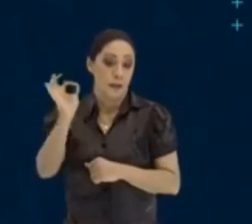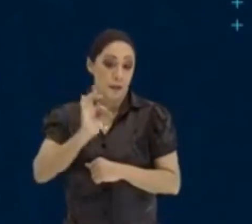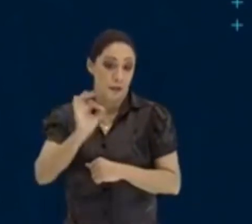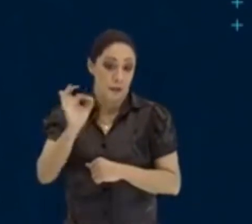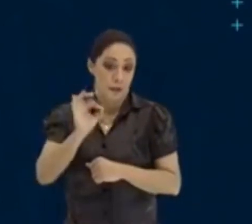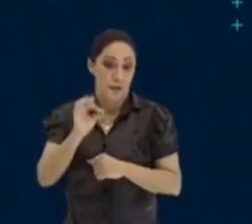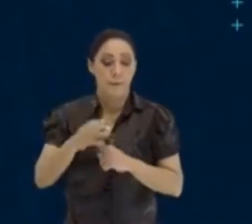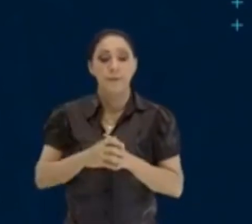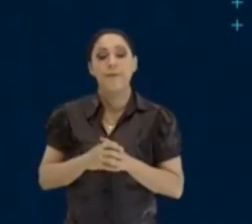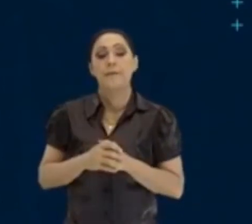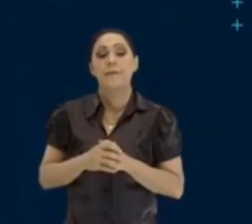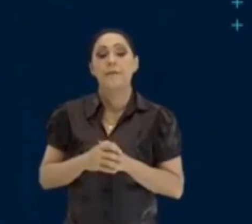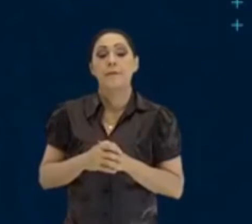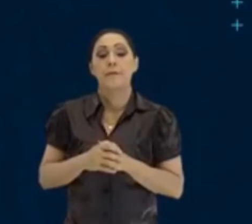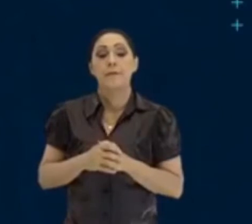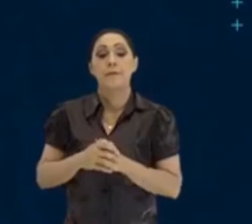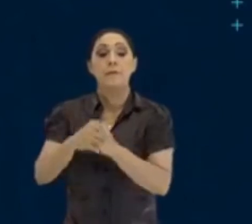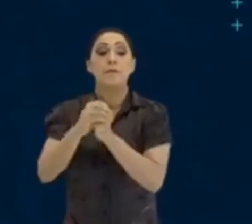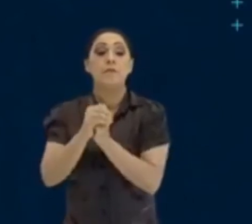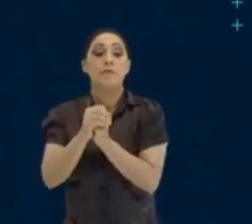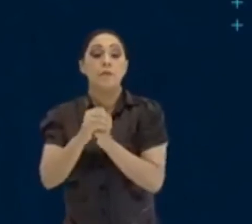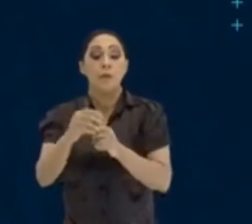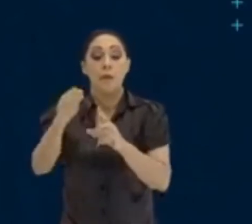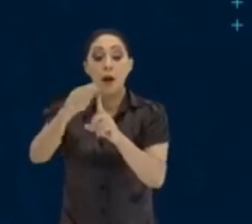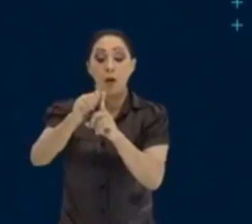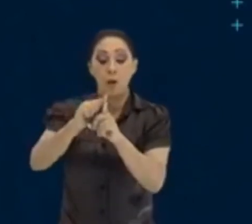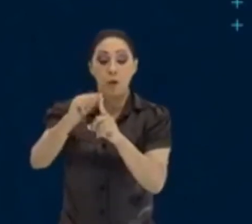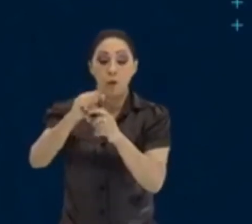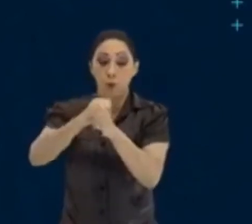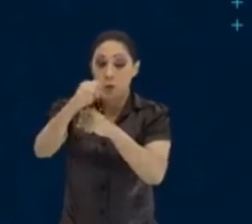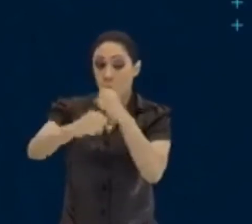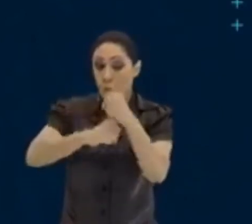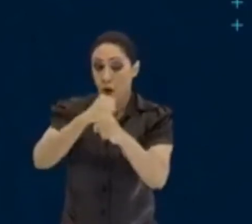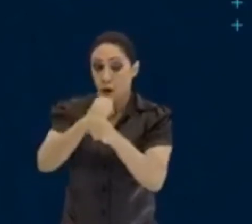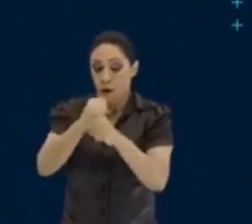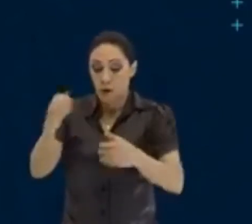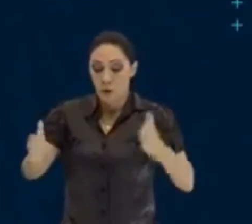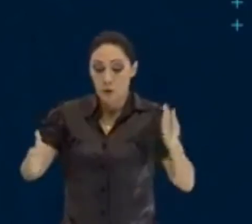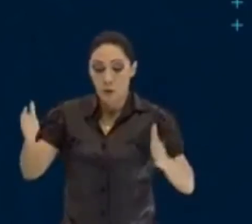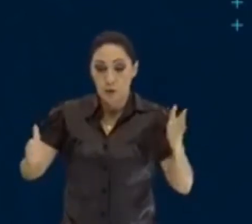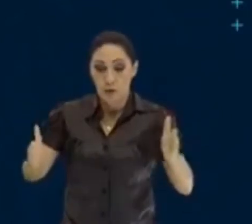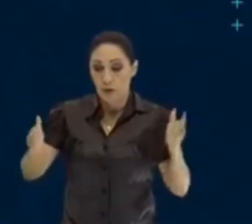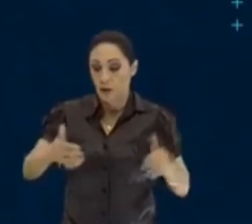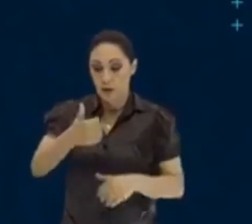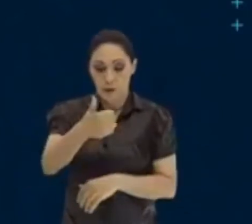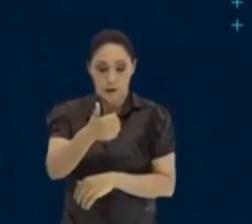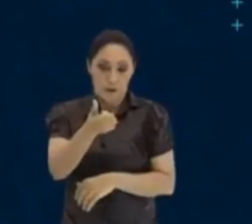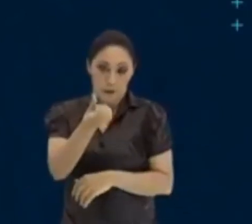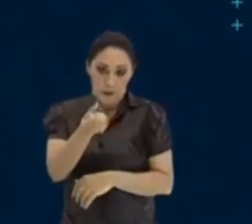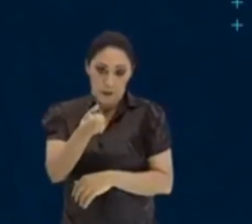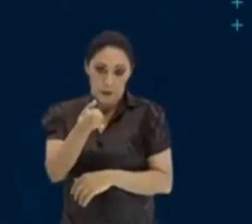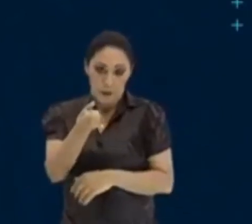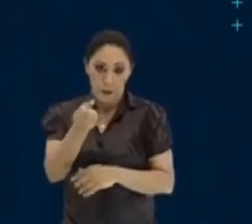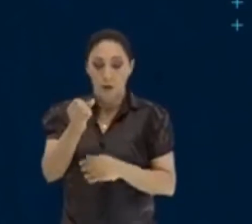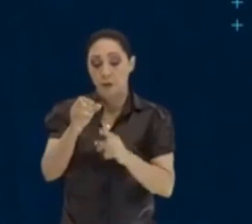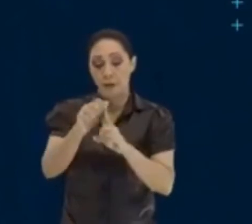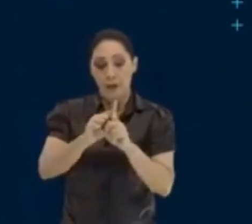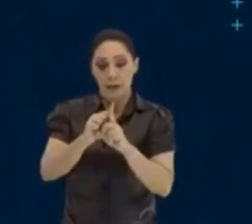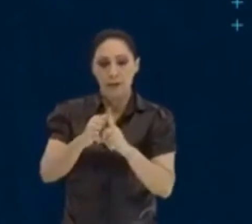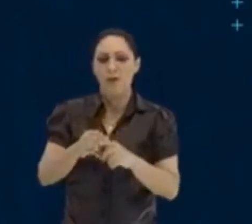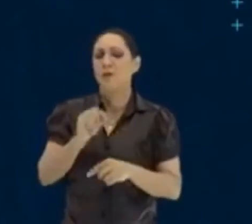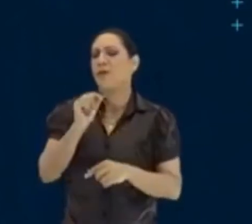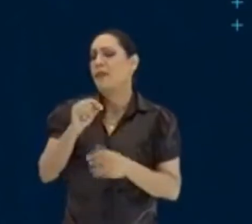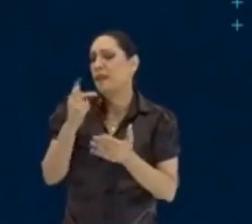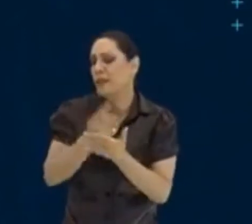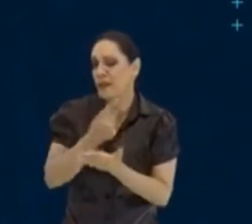ano. Durante 6 meses. O que que tá de errado? Não é que está de errado. O que que não